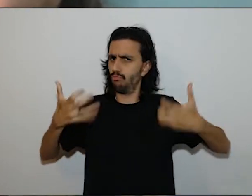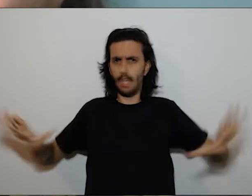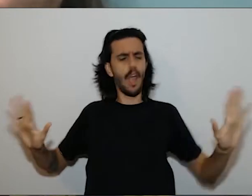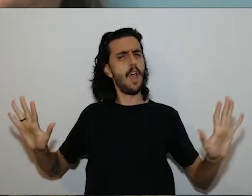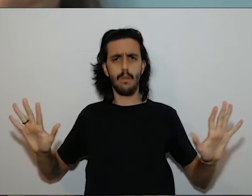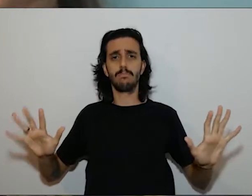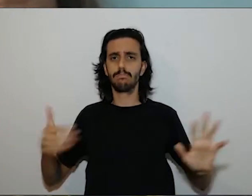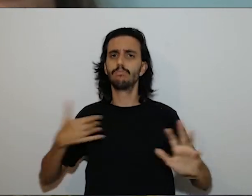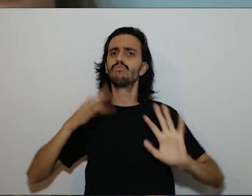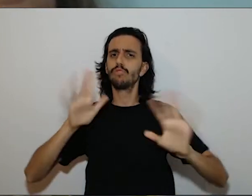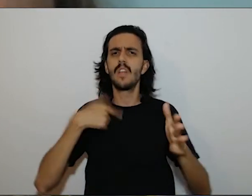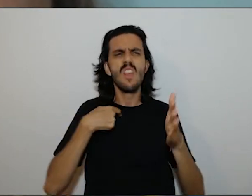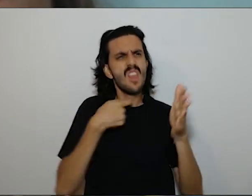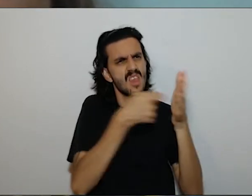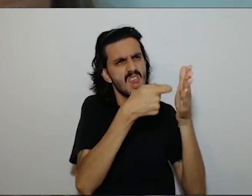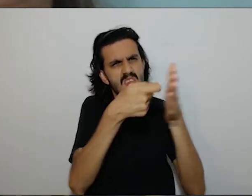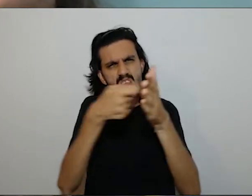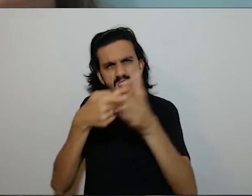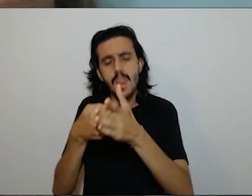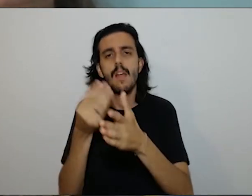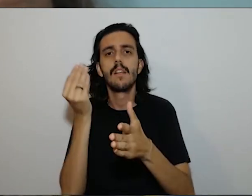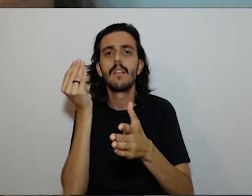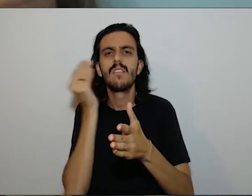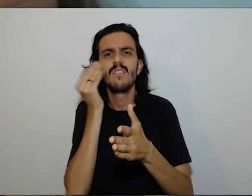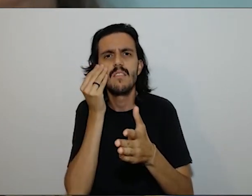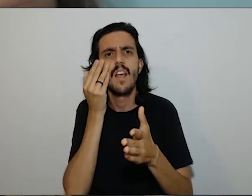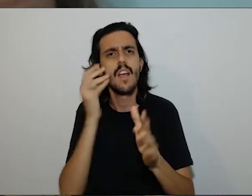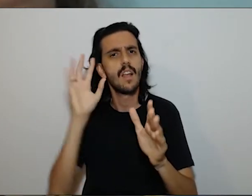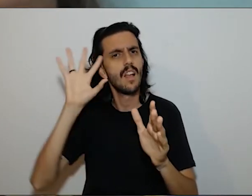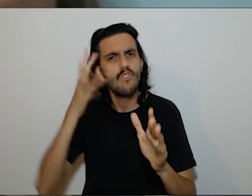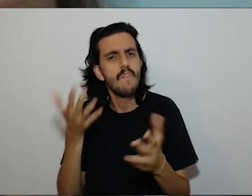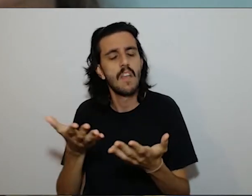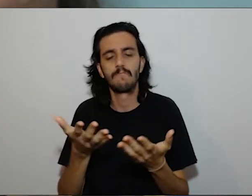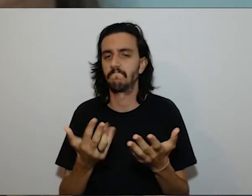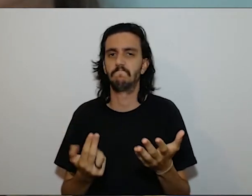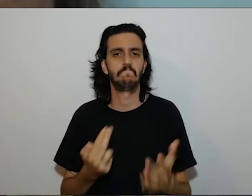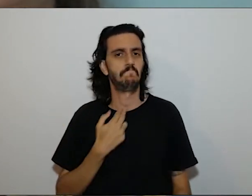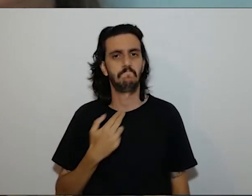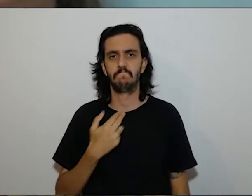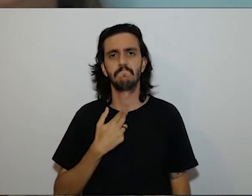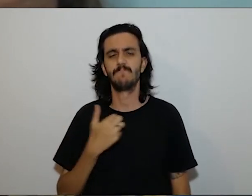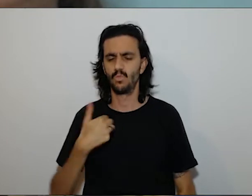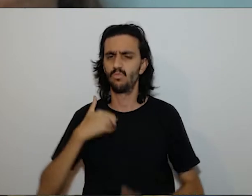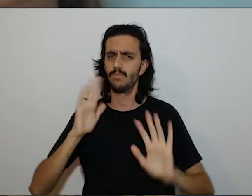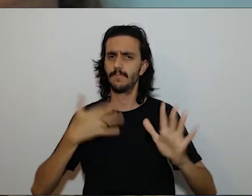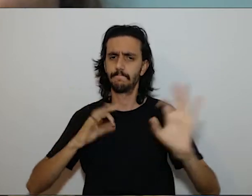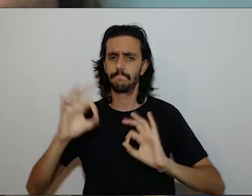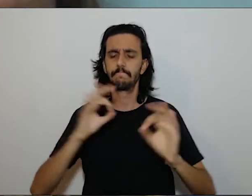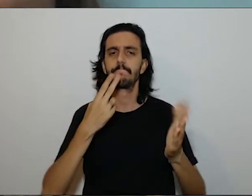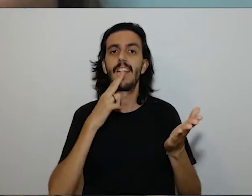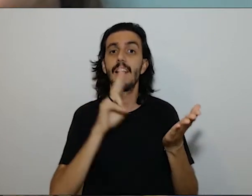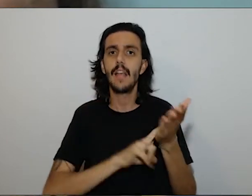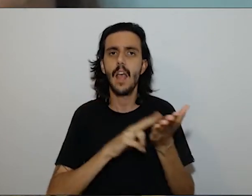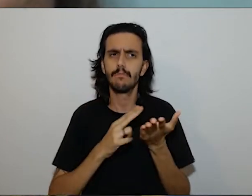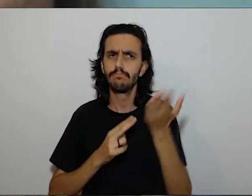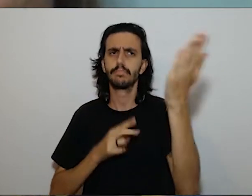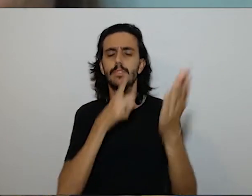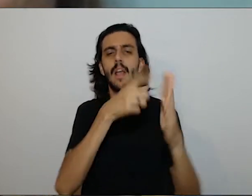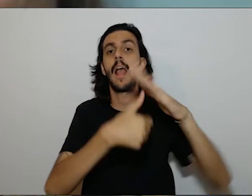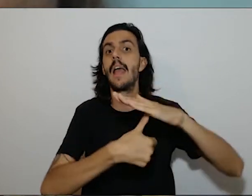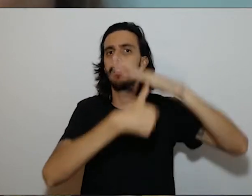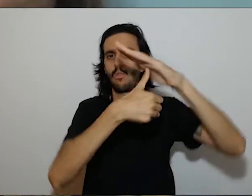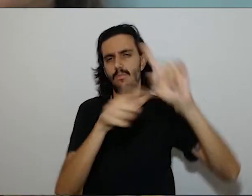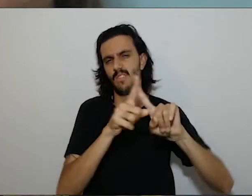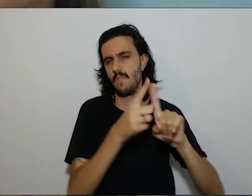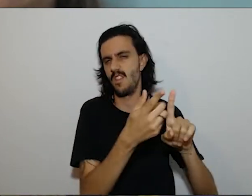resolver né mandei uma carta assim para o reitor com cópia para várias pessoas dizendo que